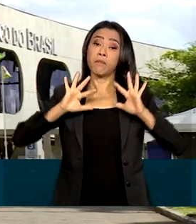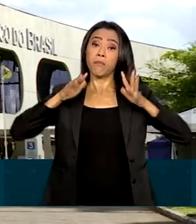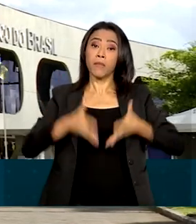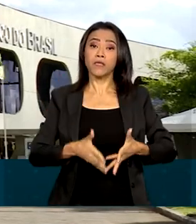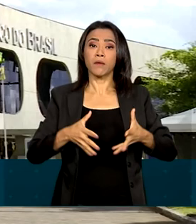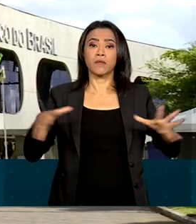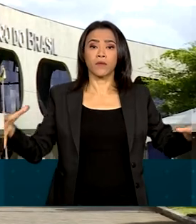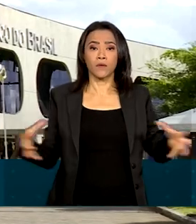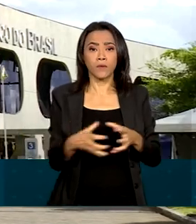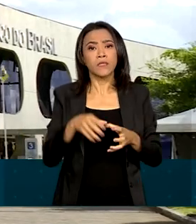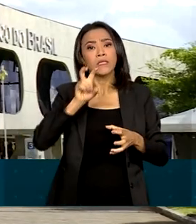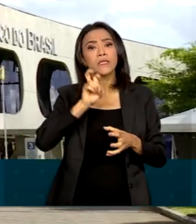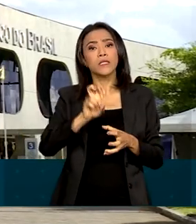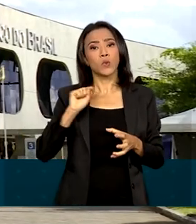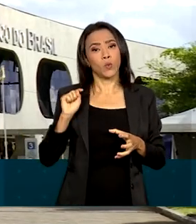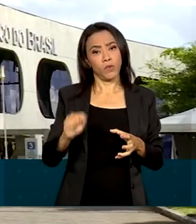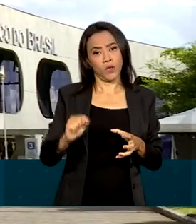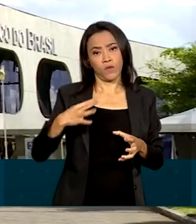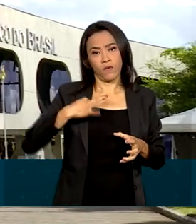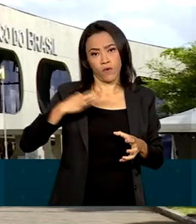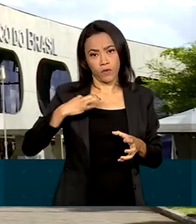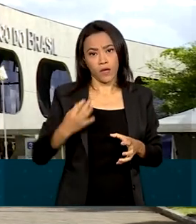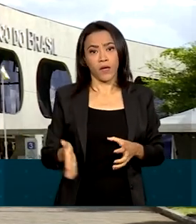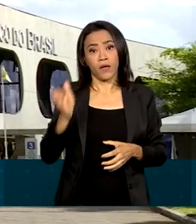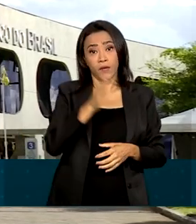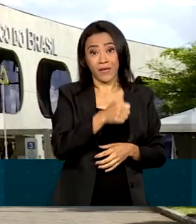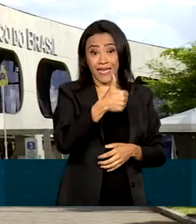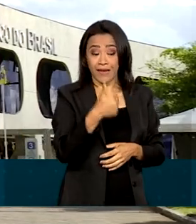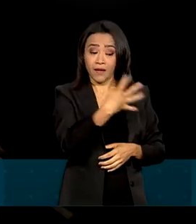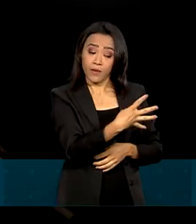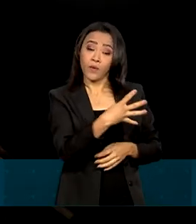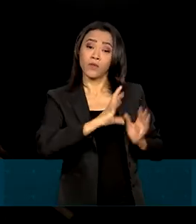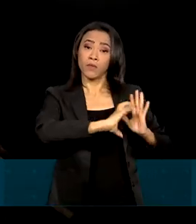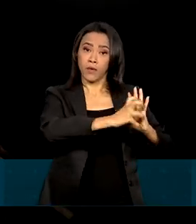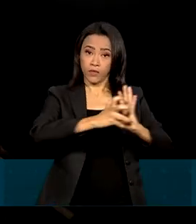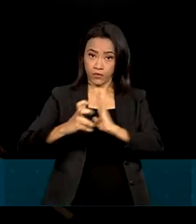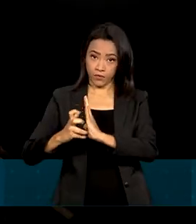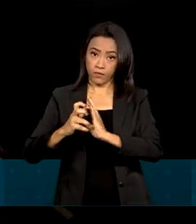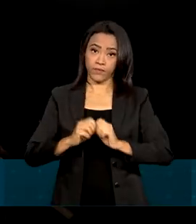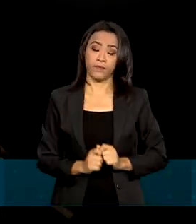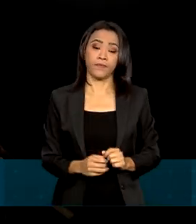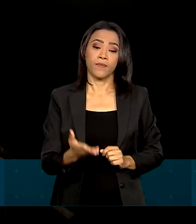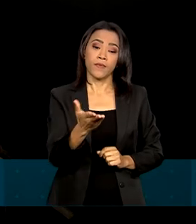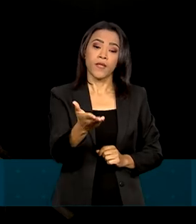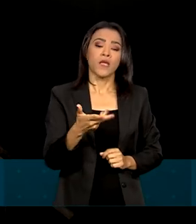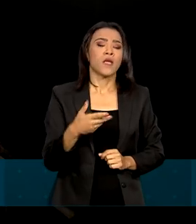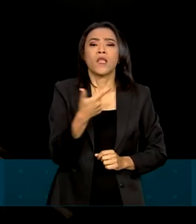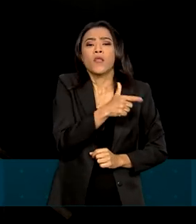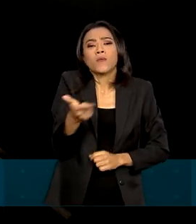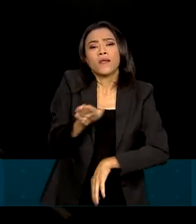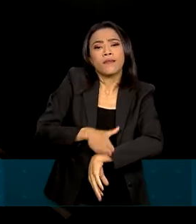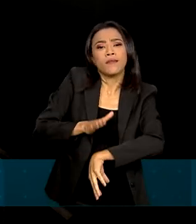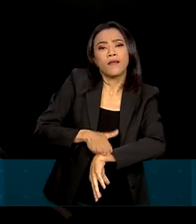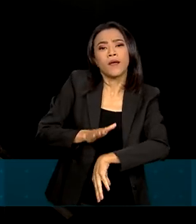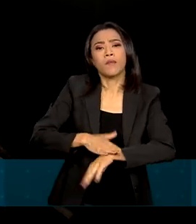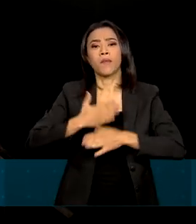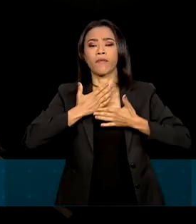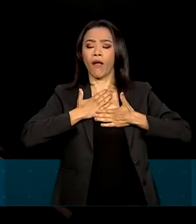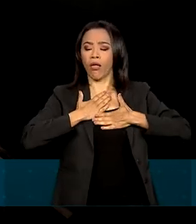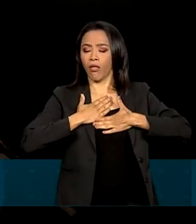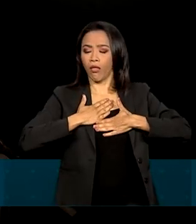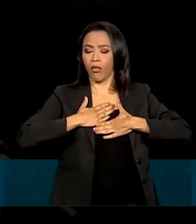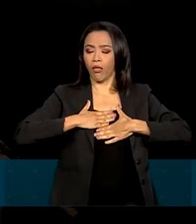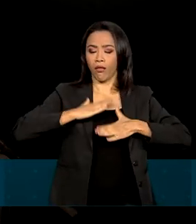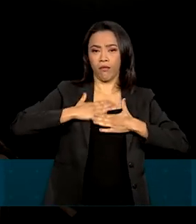de 5 mil voluntários e 14 partidos políticos. Não haverá tempo para descanso nesses próximos quatro